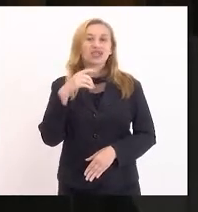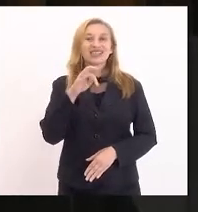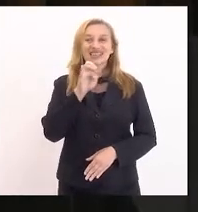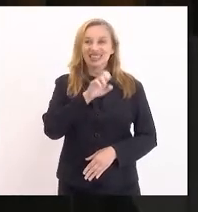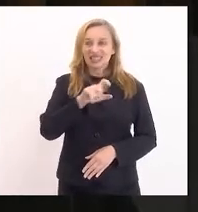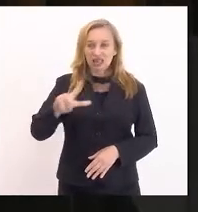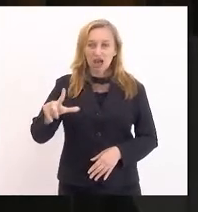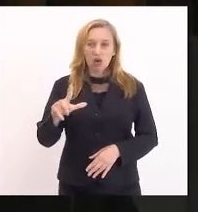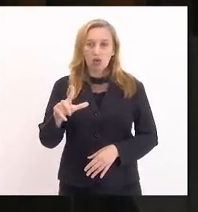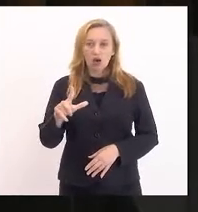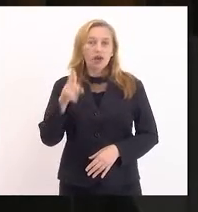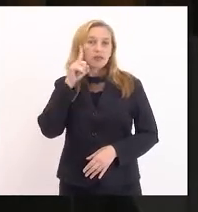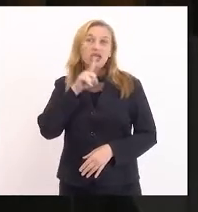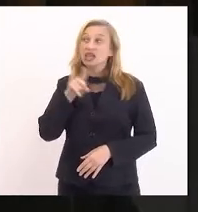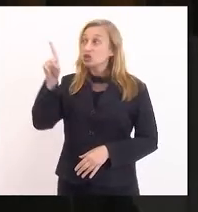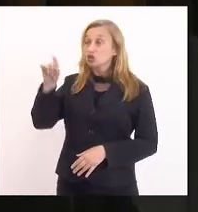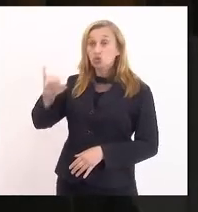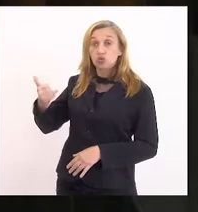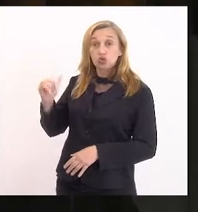suba a taxa de juros lá.